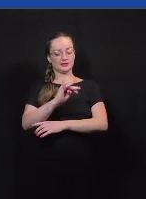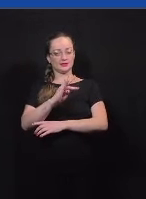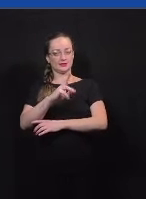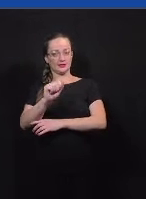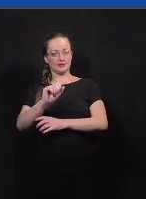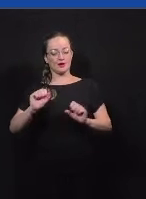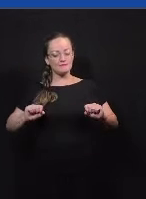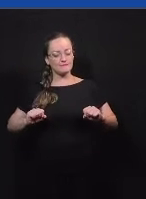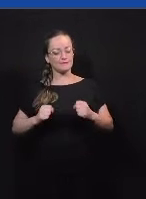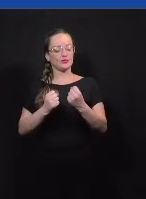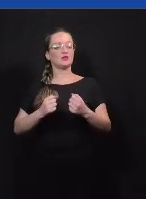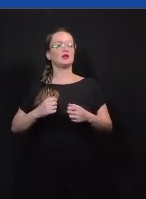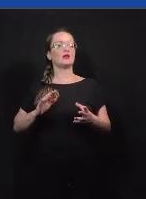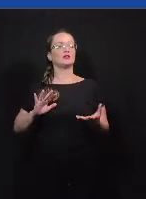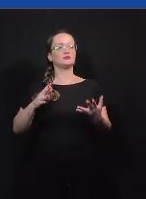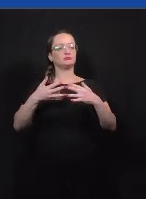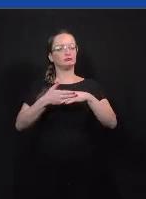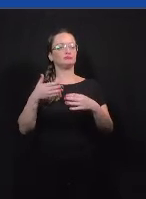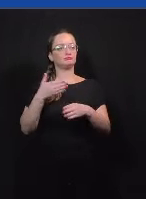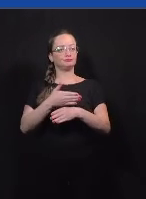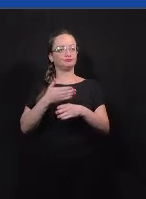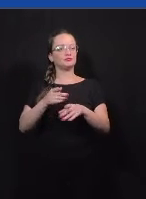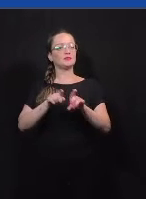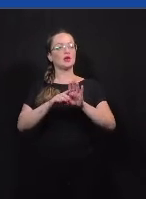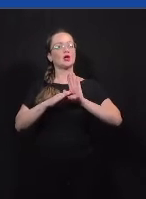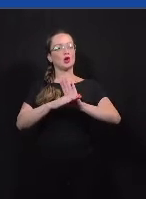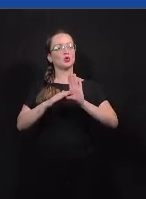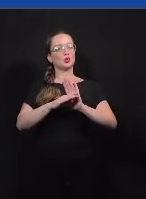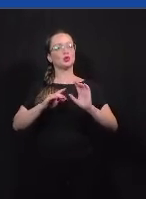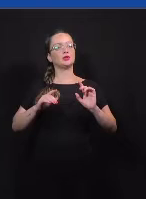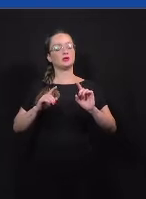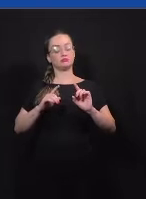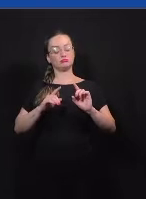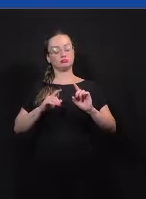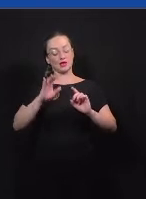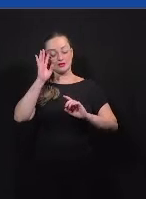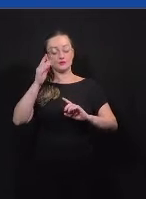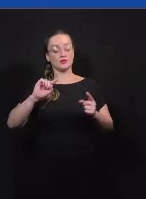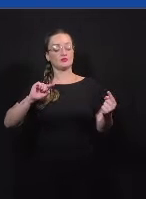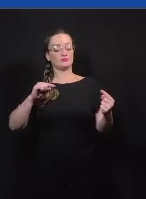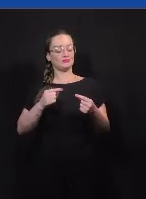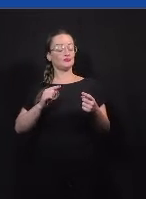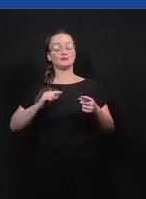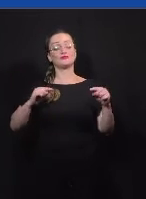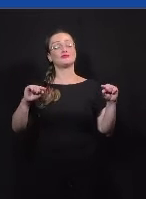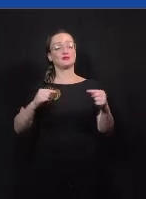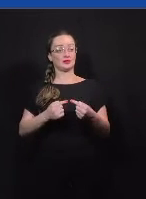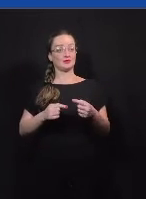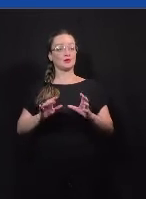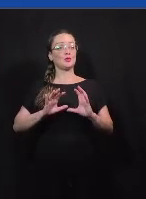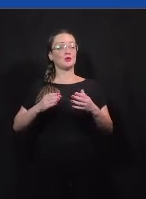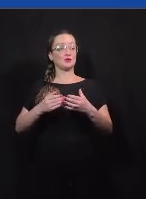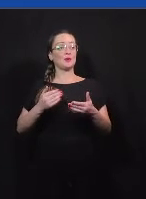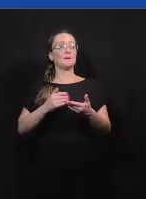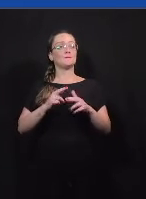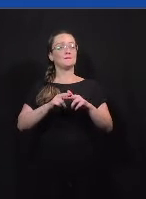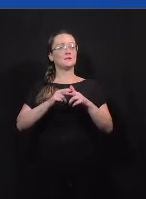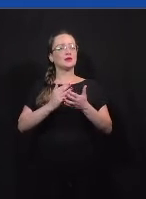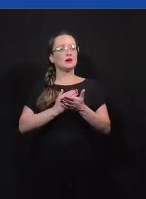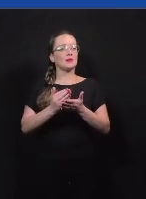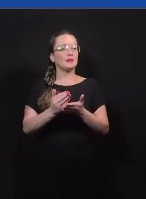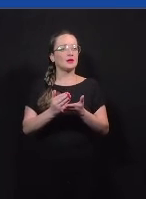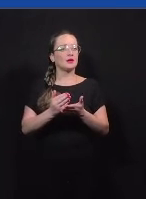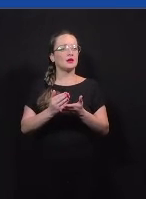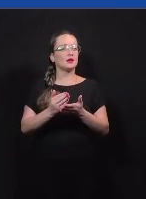engajamento democrático e contribui na resolução dos nossos desafios coletivos. E é por isso que a gente engaja os jovens para viverem a escola como